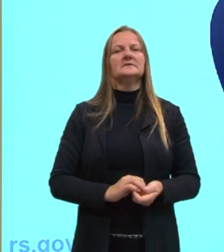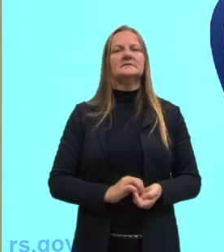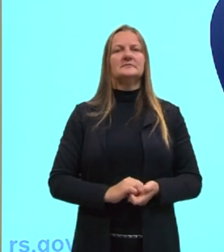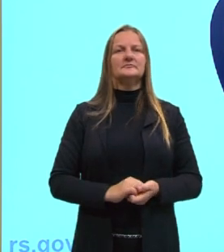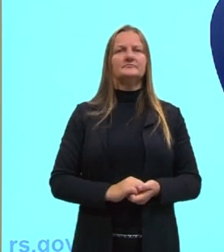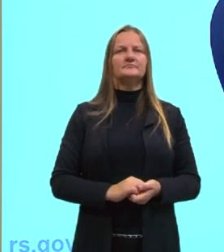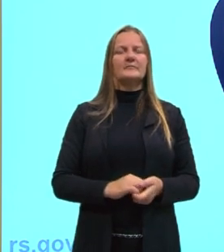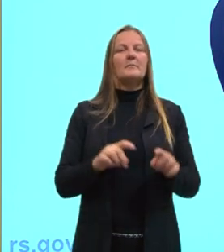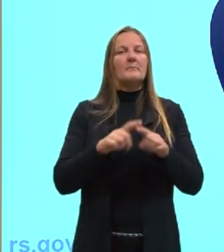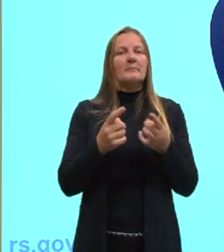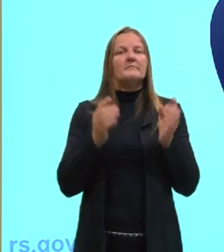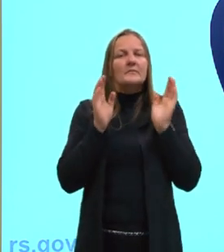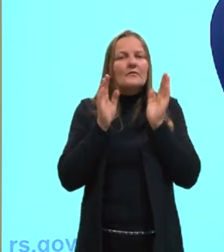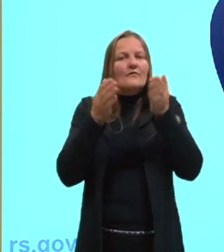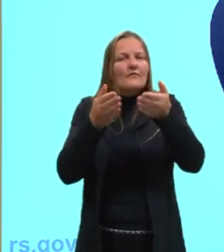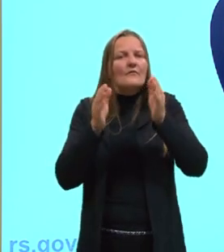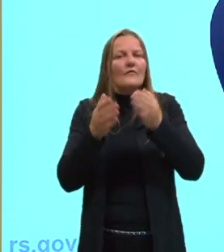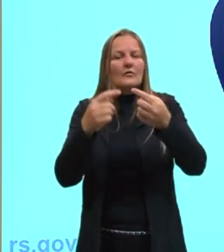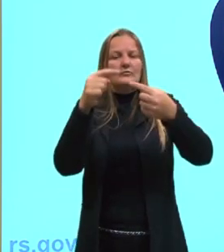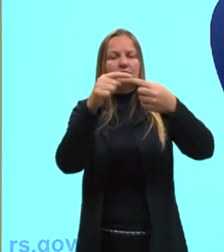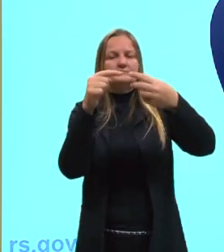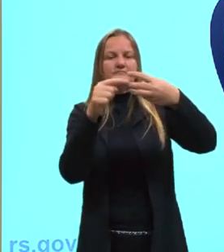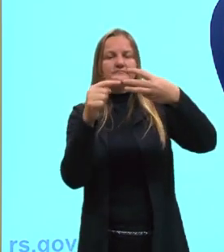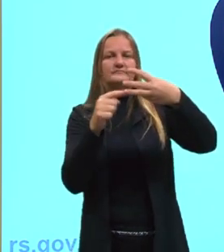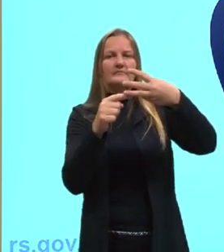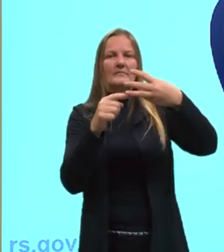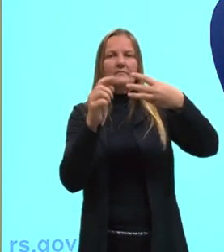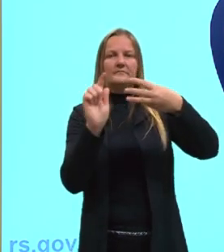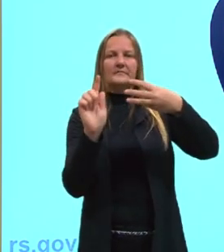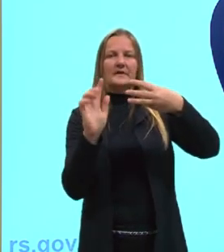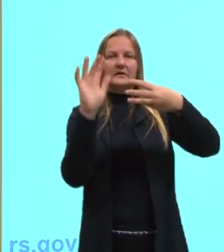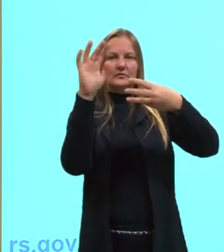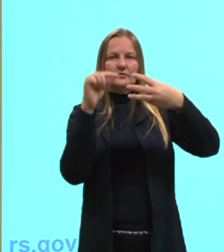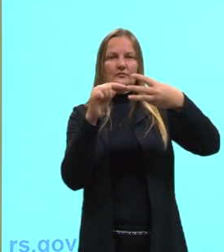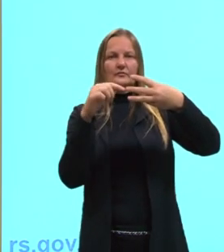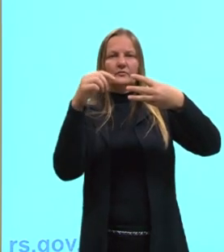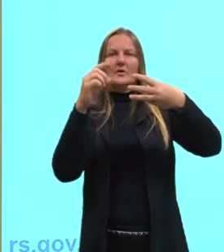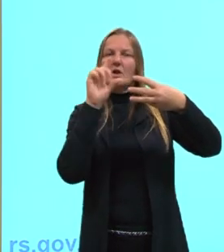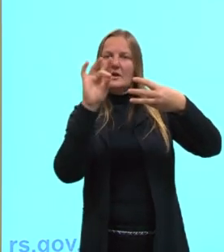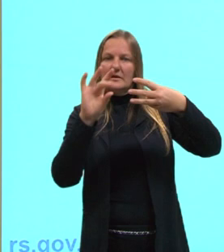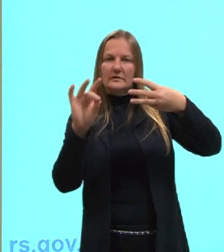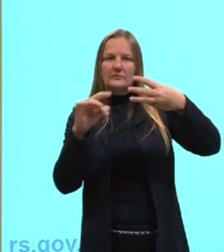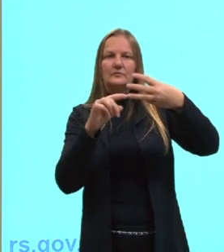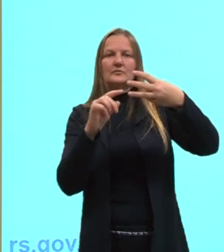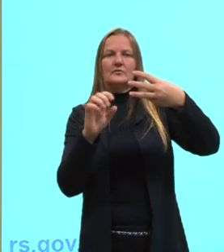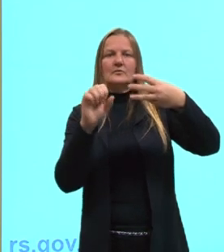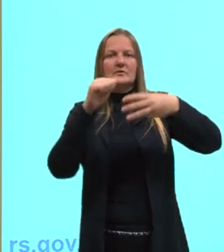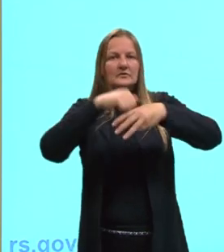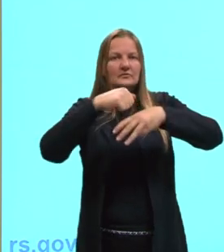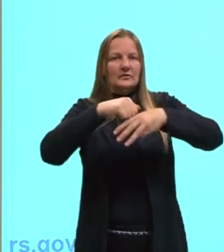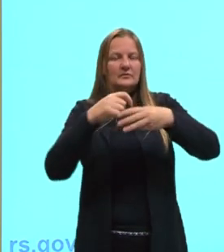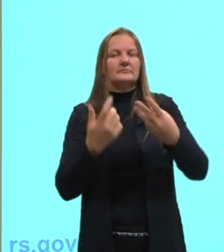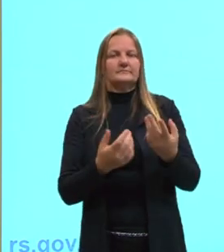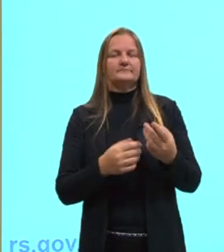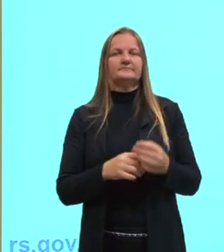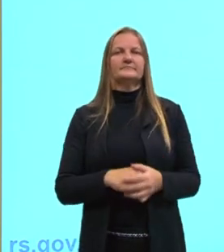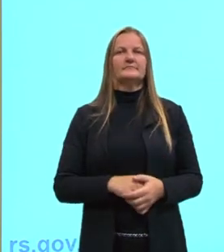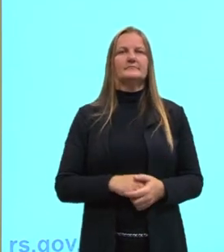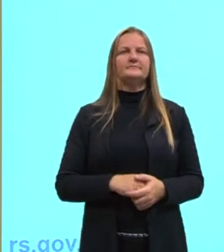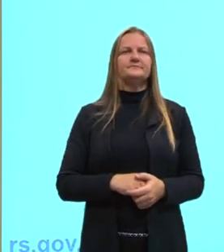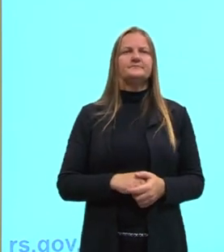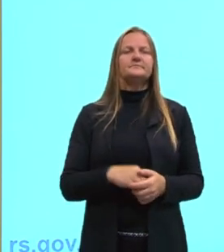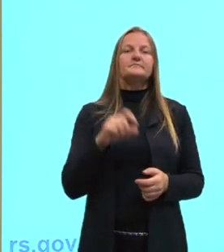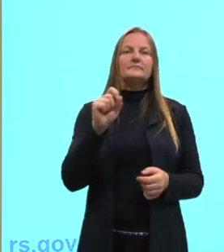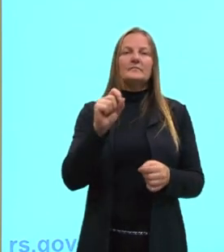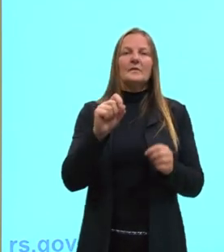Mas o que a gente vai focar mesmo é gasoso, líquido e sólido. Então, sólidos, né? A forma